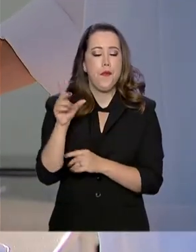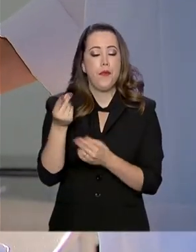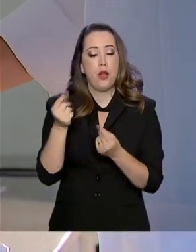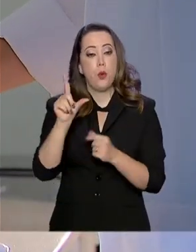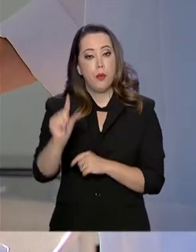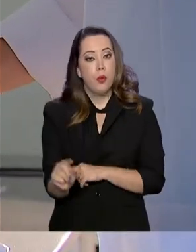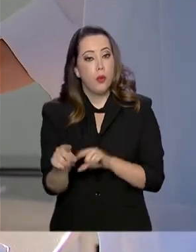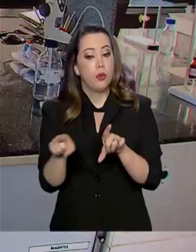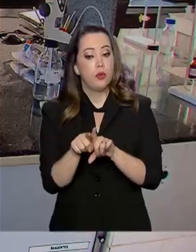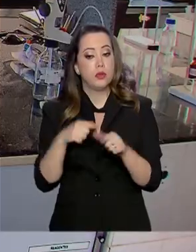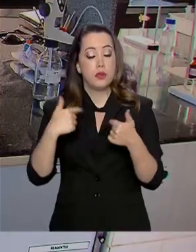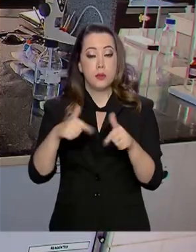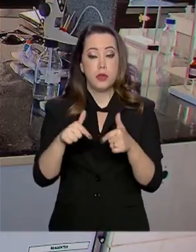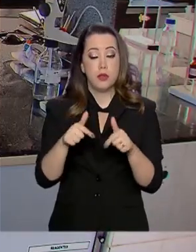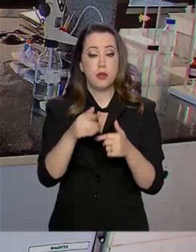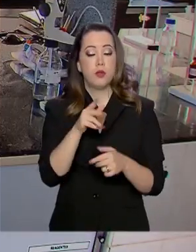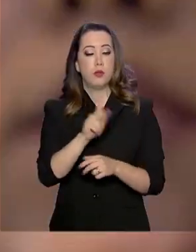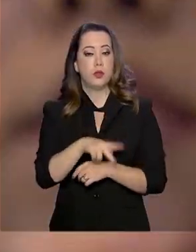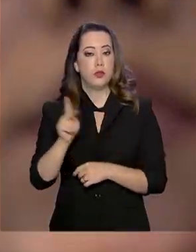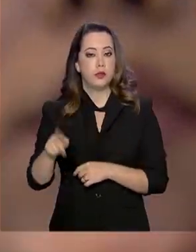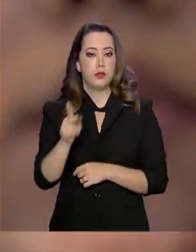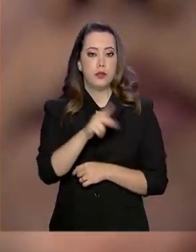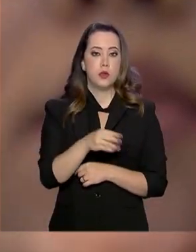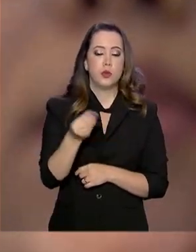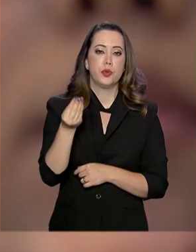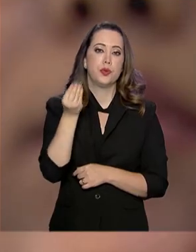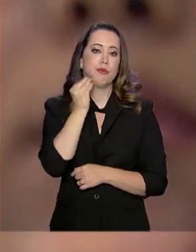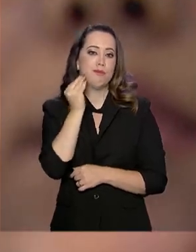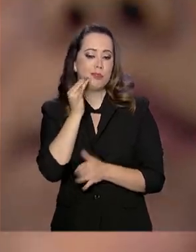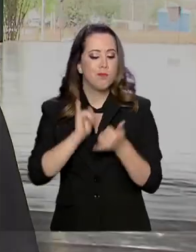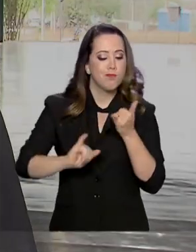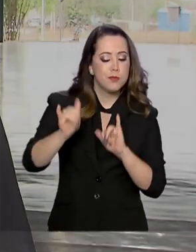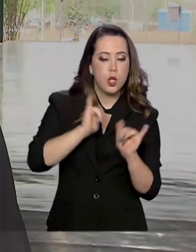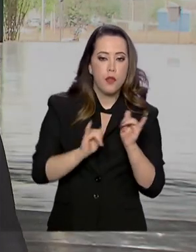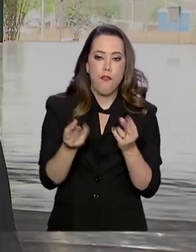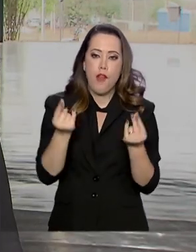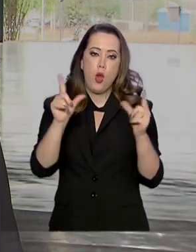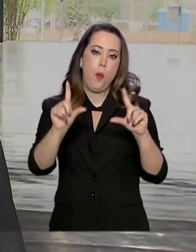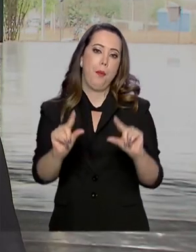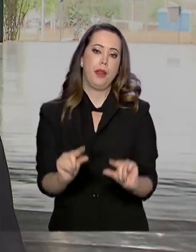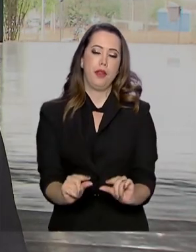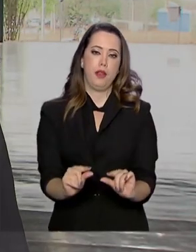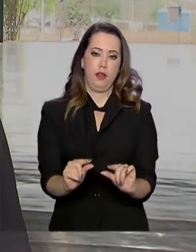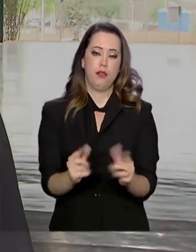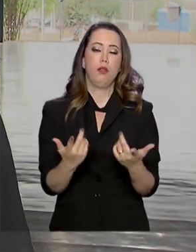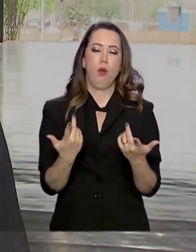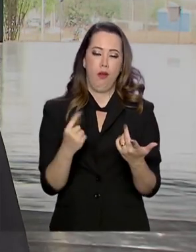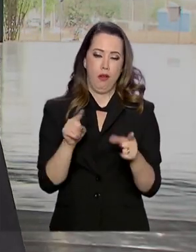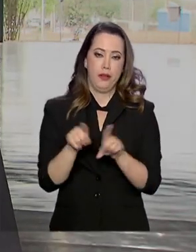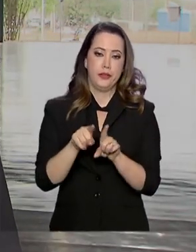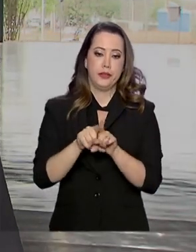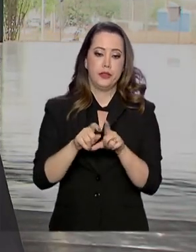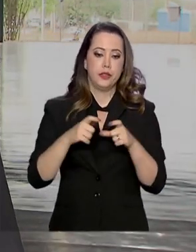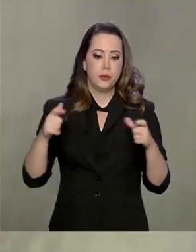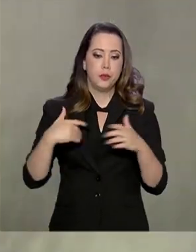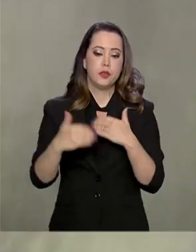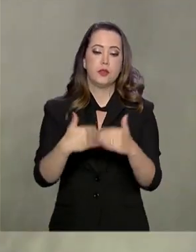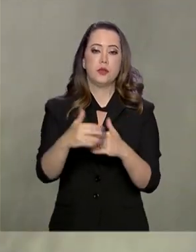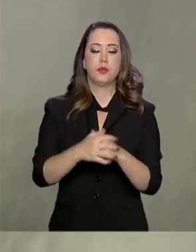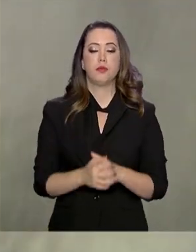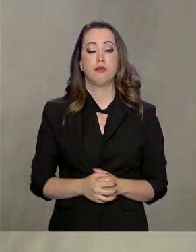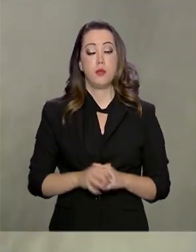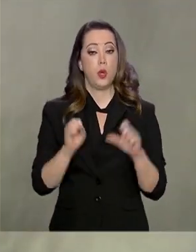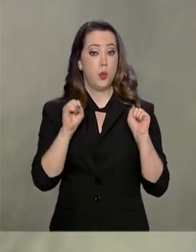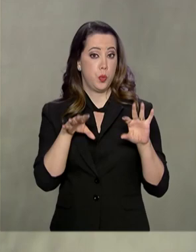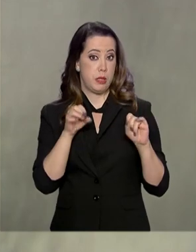é trabalhar com esse professor fazendo experimentos de baixo custo, que é uma área na ciência em amplo desenvolvimento. As